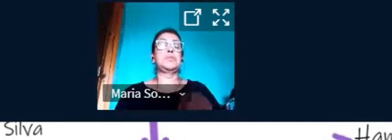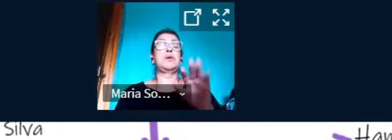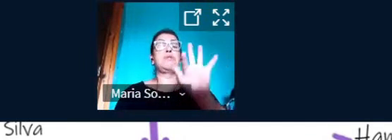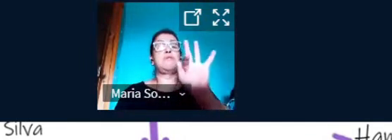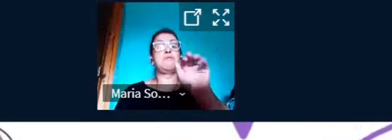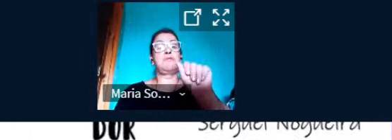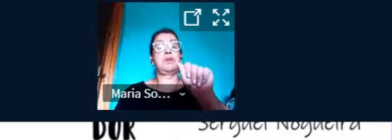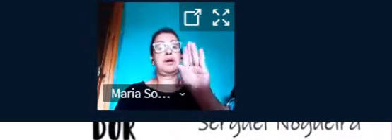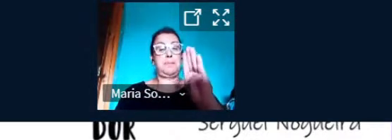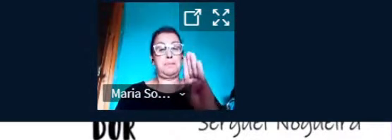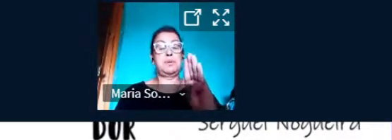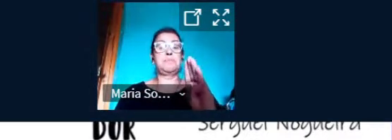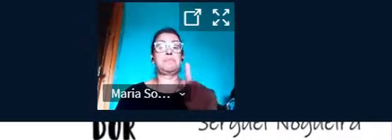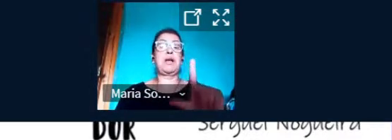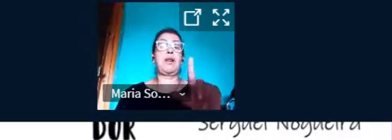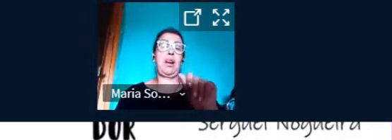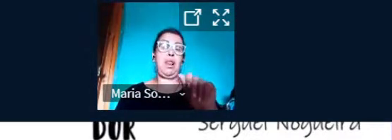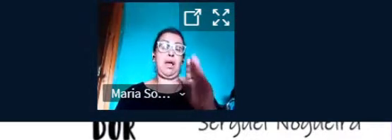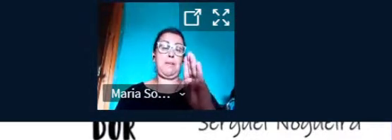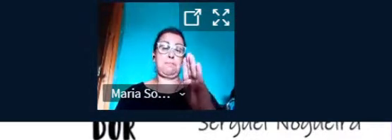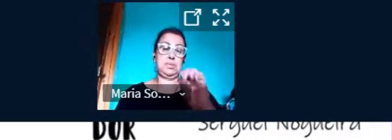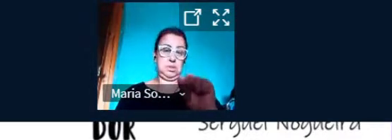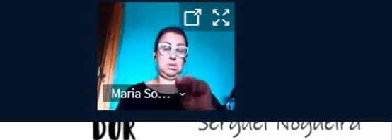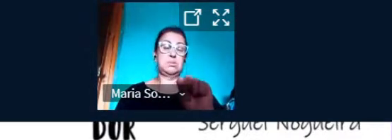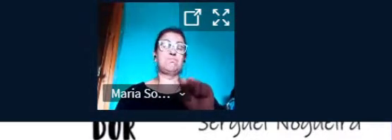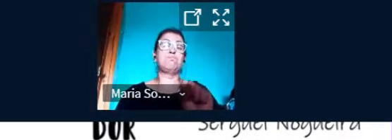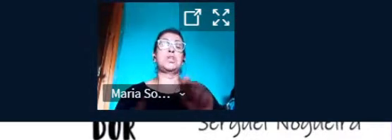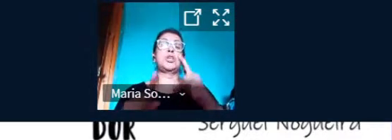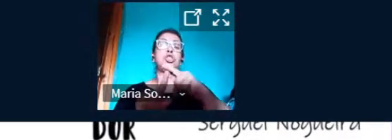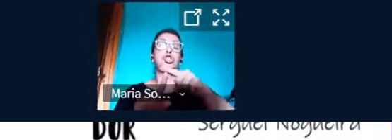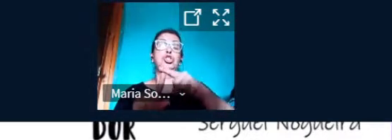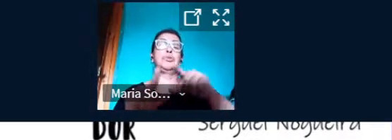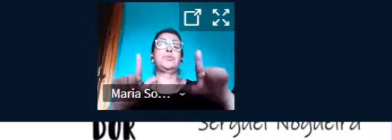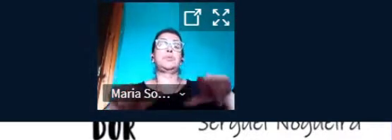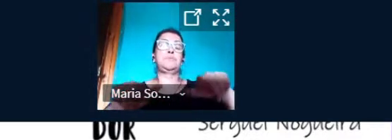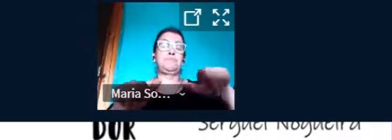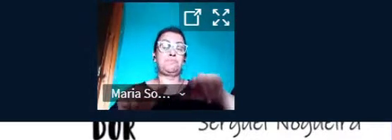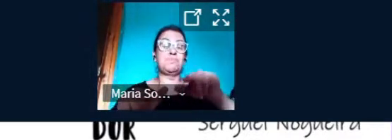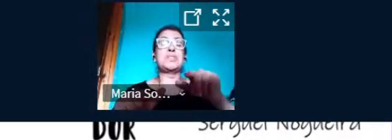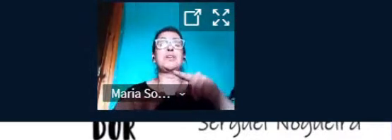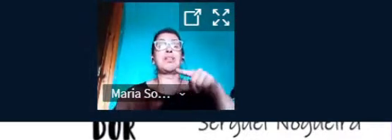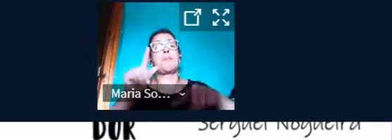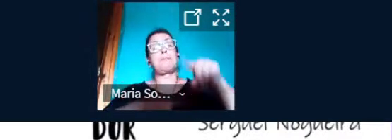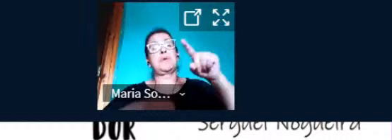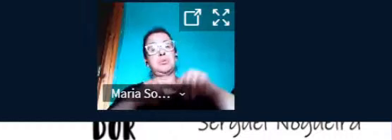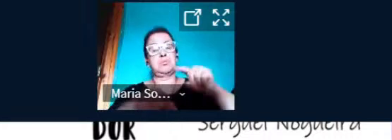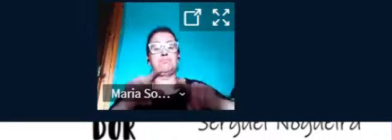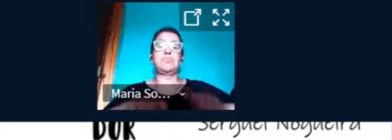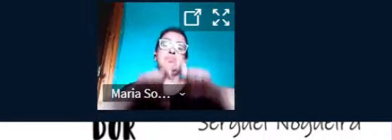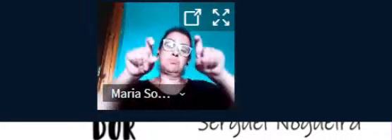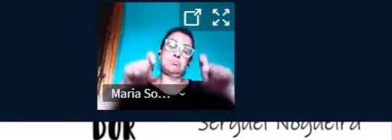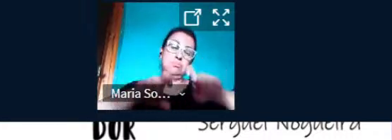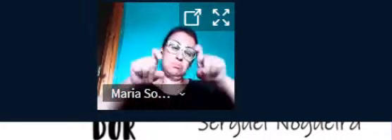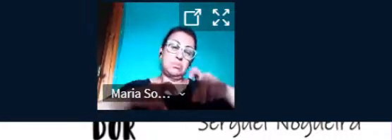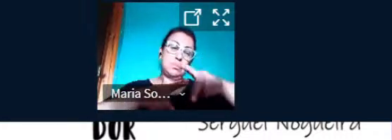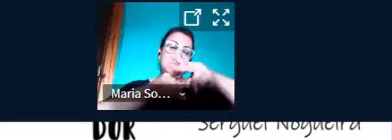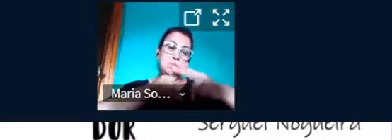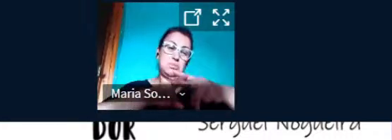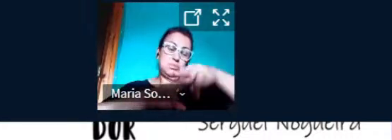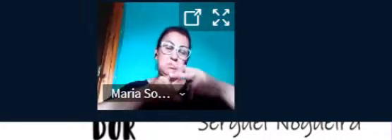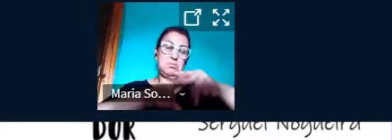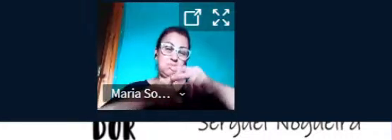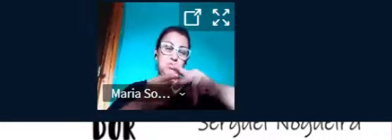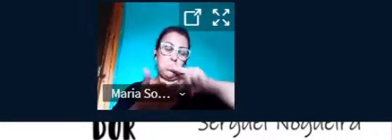de ambiente é constituído de equipamentos, como computadores, ferramentas, eletrônicos e etc. De máquinas, como cortadora laser,